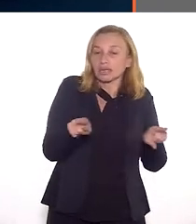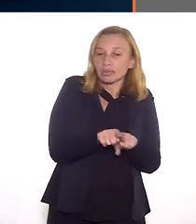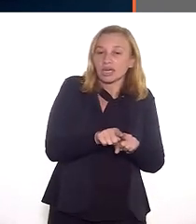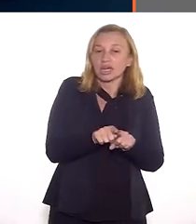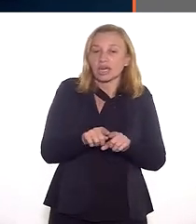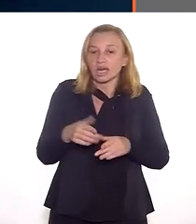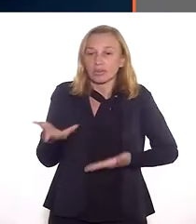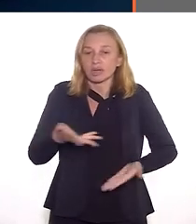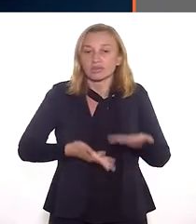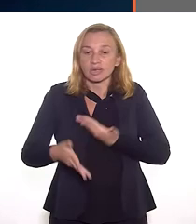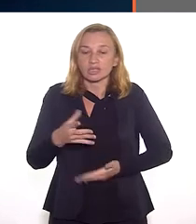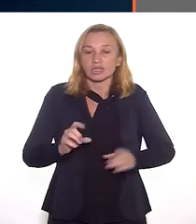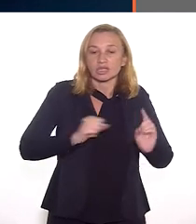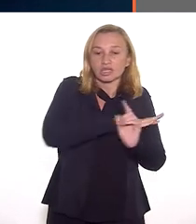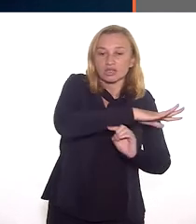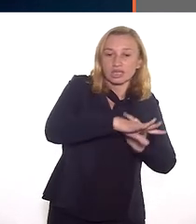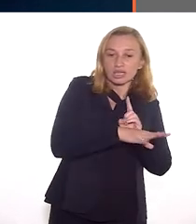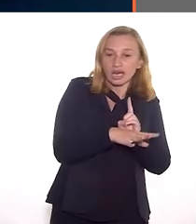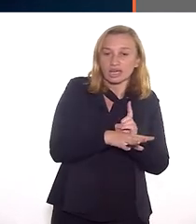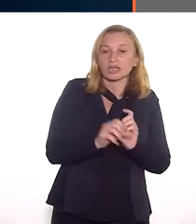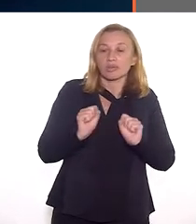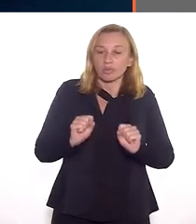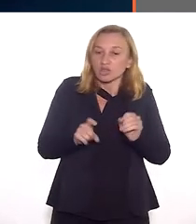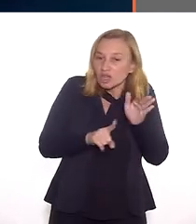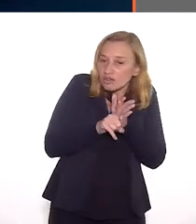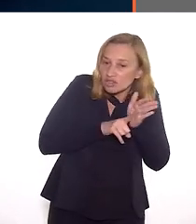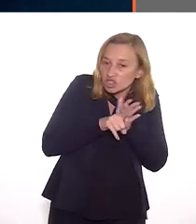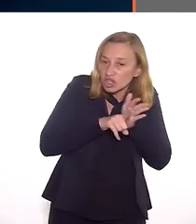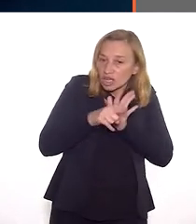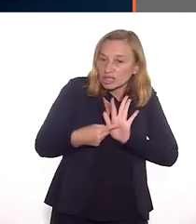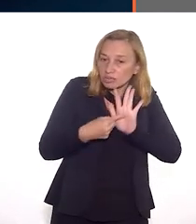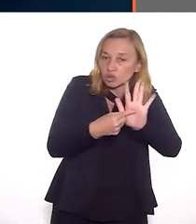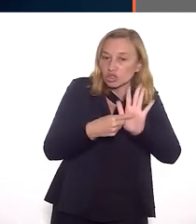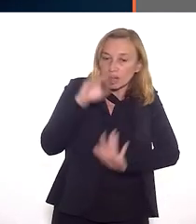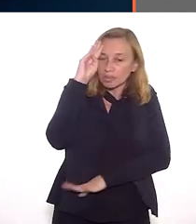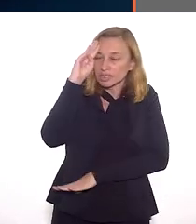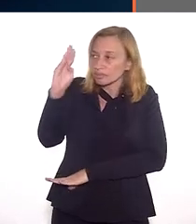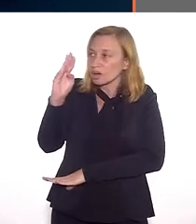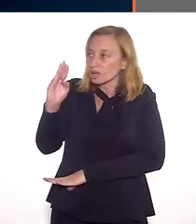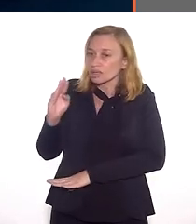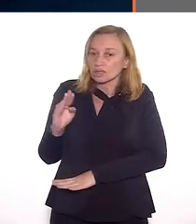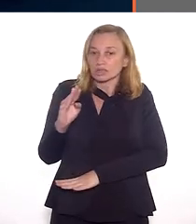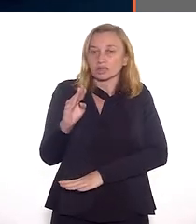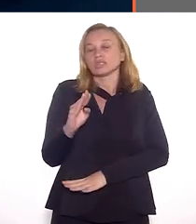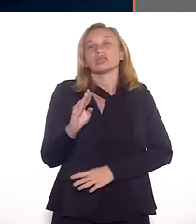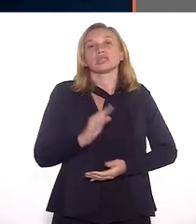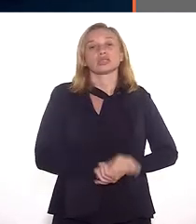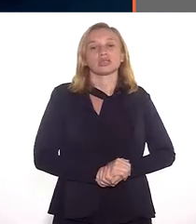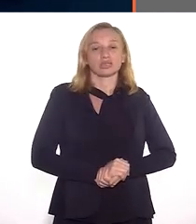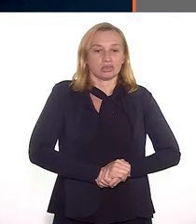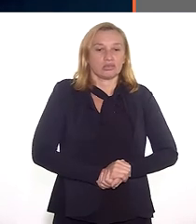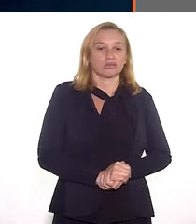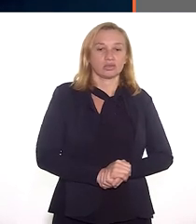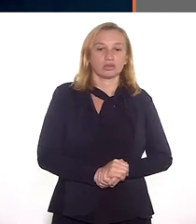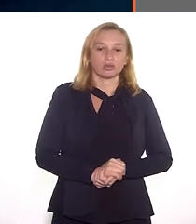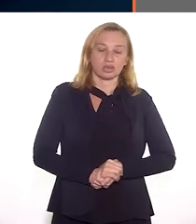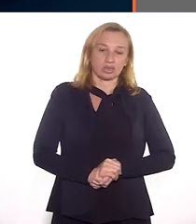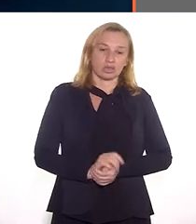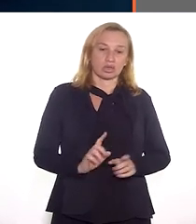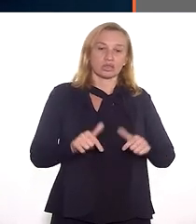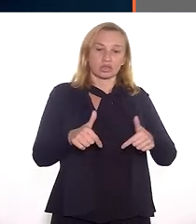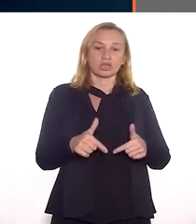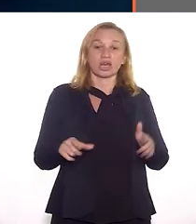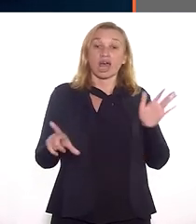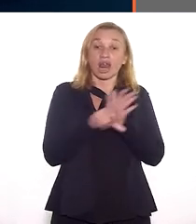não me engano, e sobre a participação da sociedade civil também, para poder fiscalizar e apontar quais são as principais demandas a serem